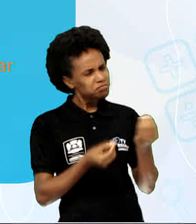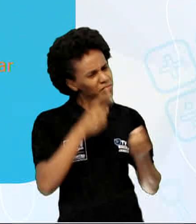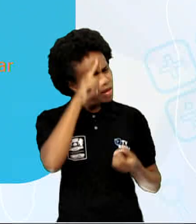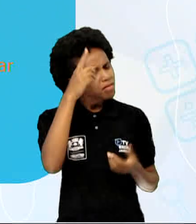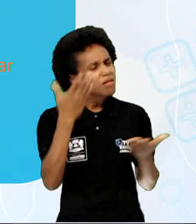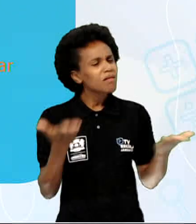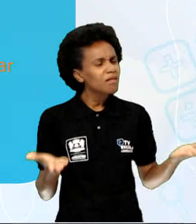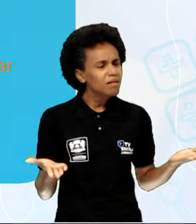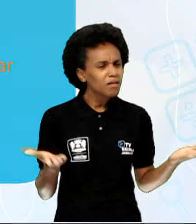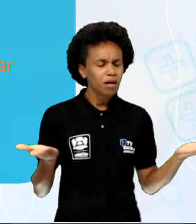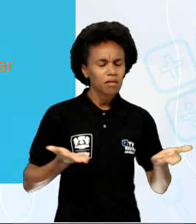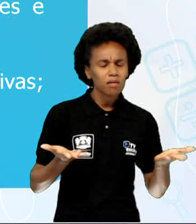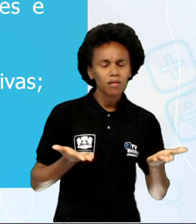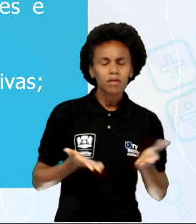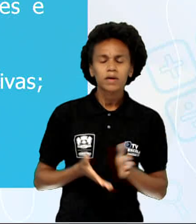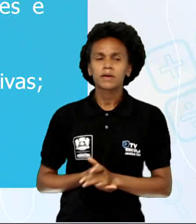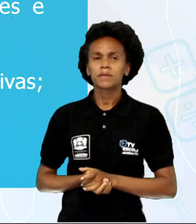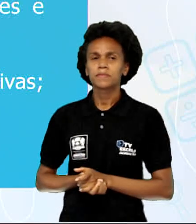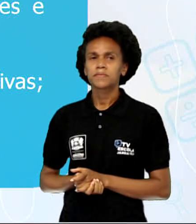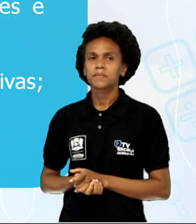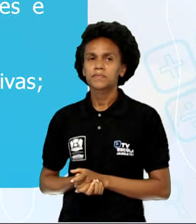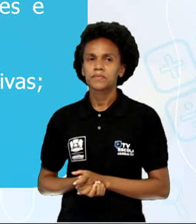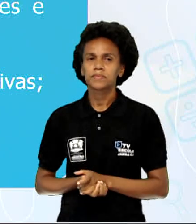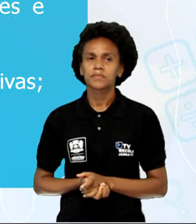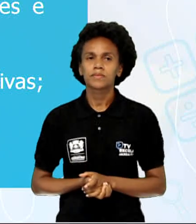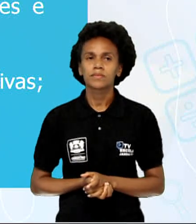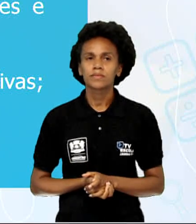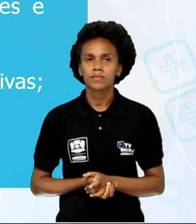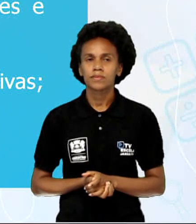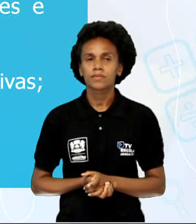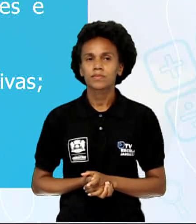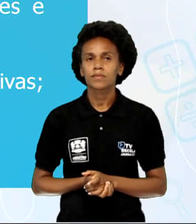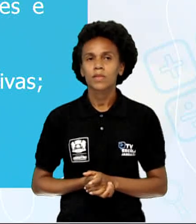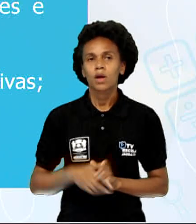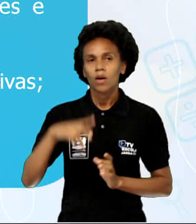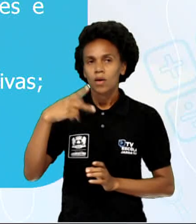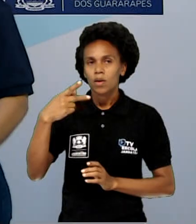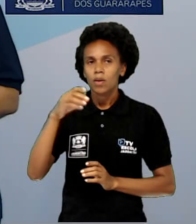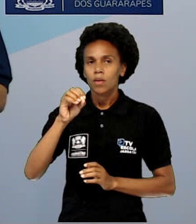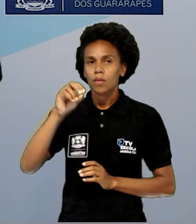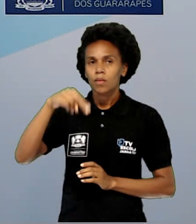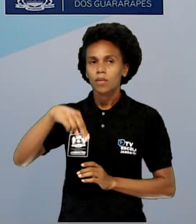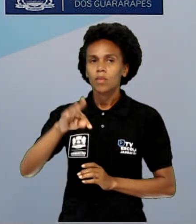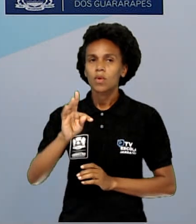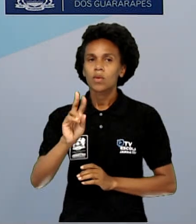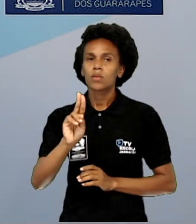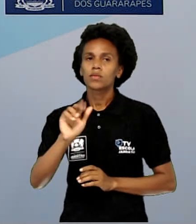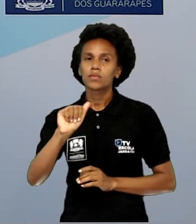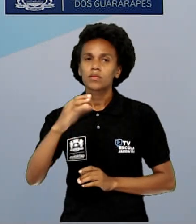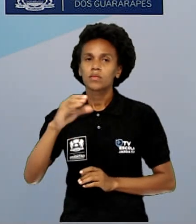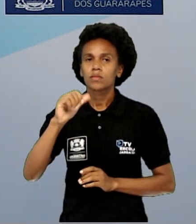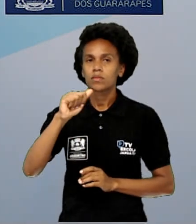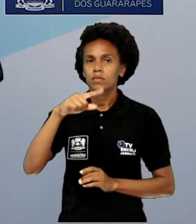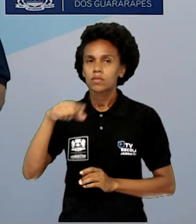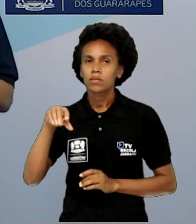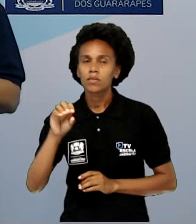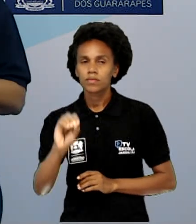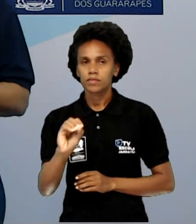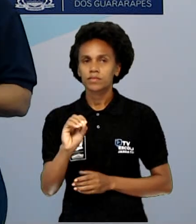agora? Melhor dizendo, pontuação. A pontuação é bastante utilizada nos